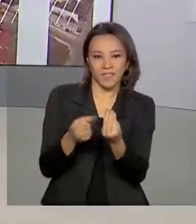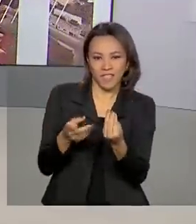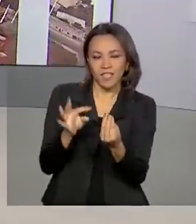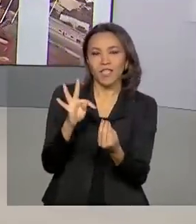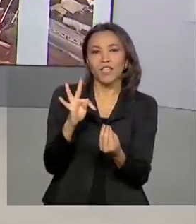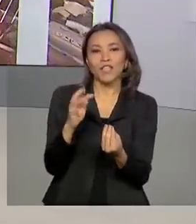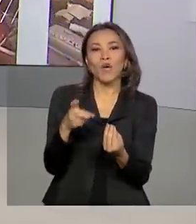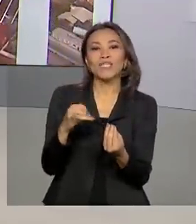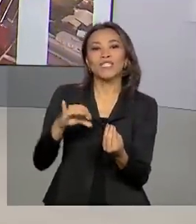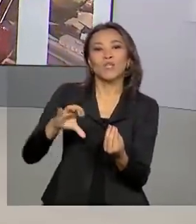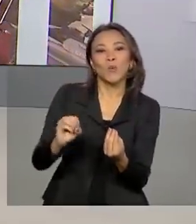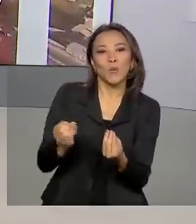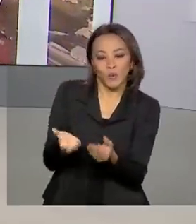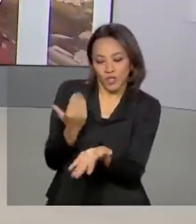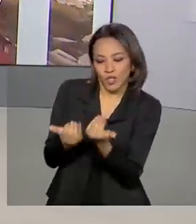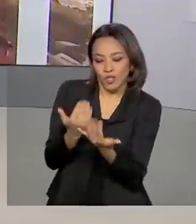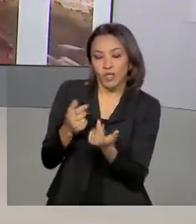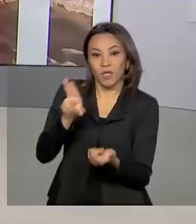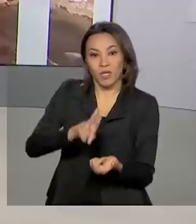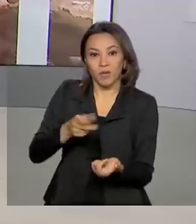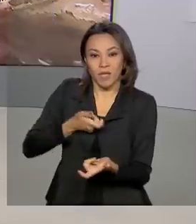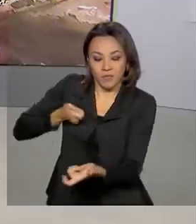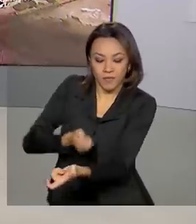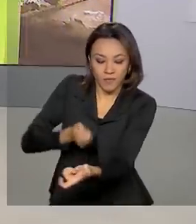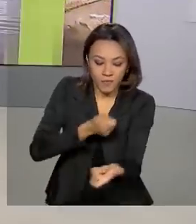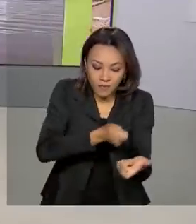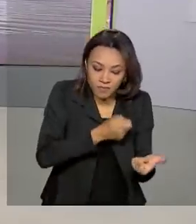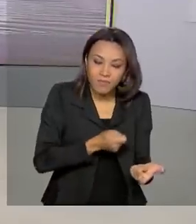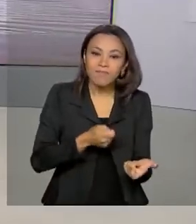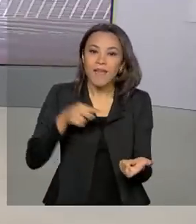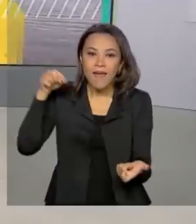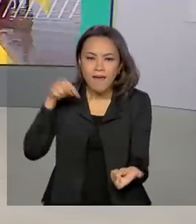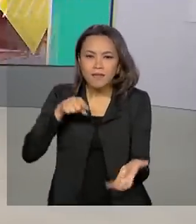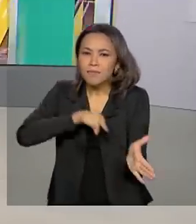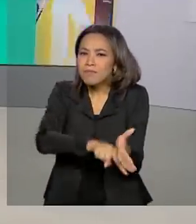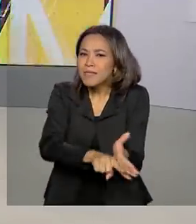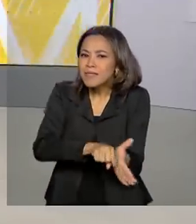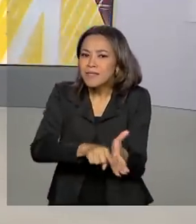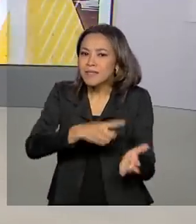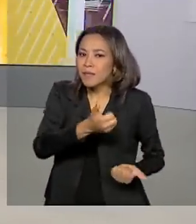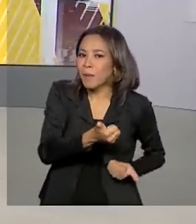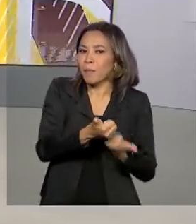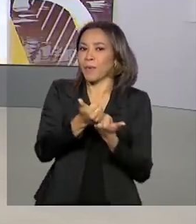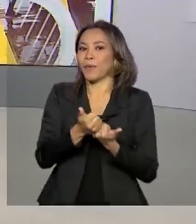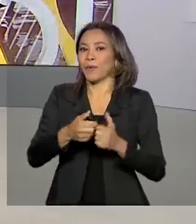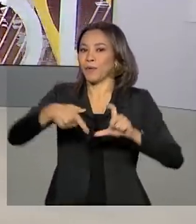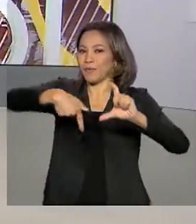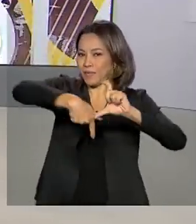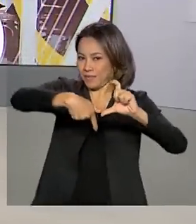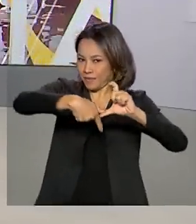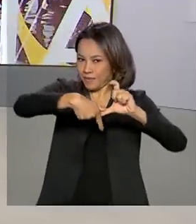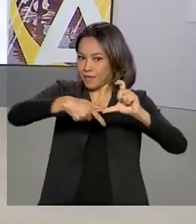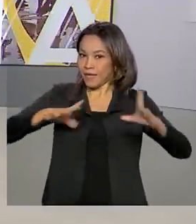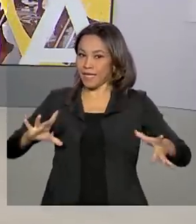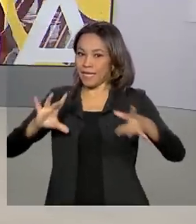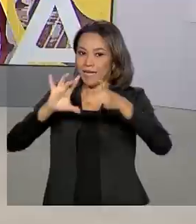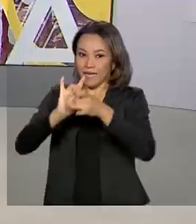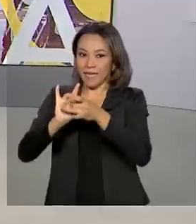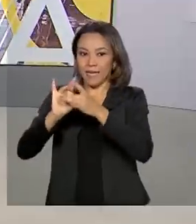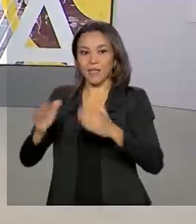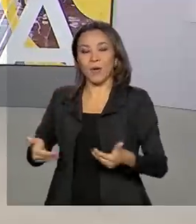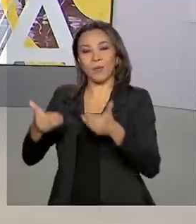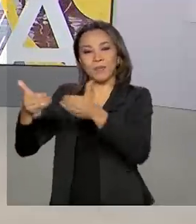gerados pelo uso de herbicidas no plantio de alimentos. A pesquisa tem o apoio do CNPq, ligado ao Ministério de Ciência,